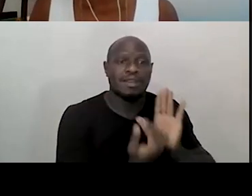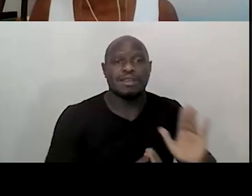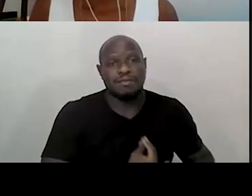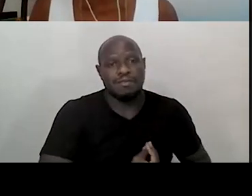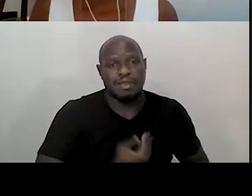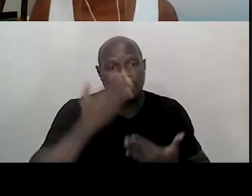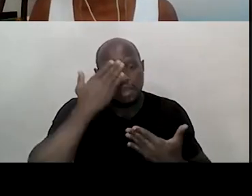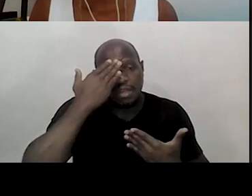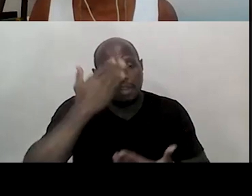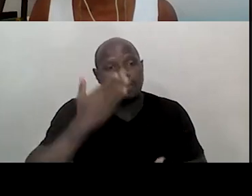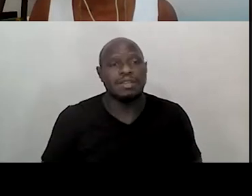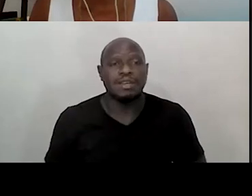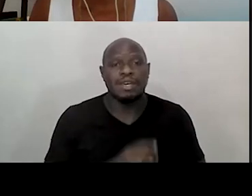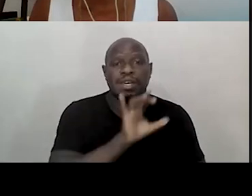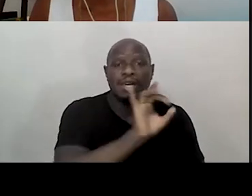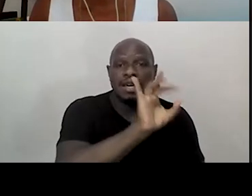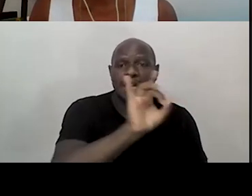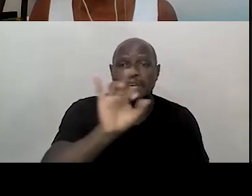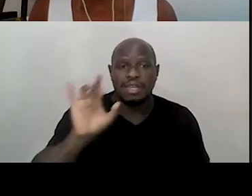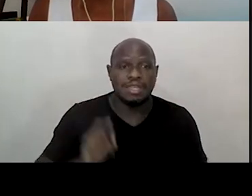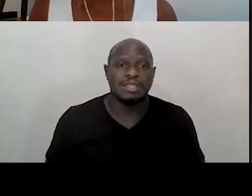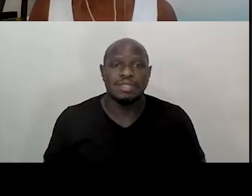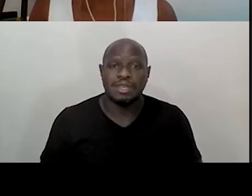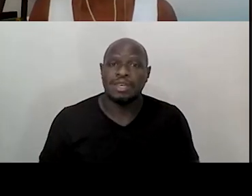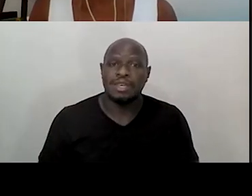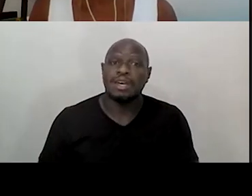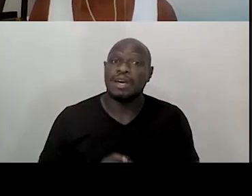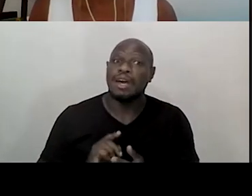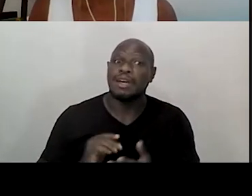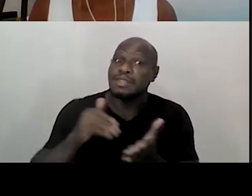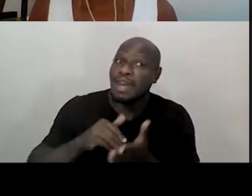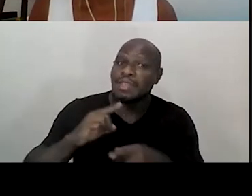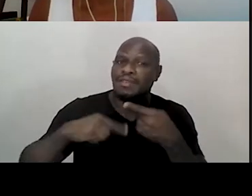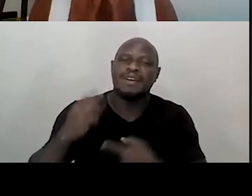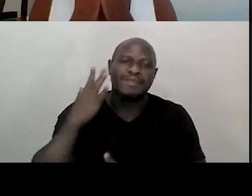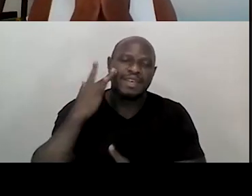Agradecemos a presença de cada um de vocês e até mais tarde. Até amanhã também.